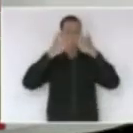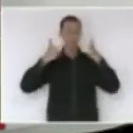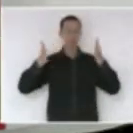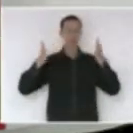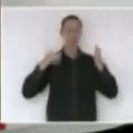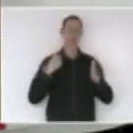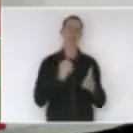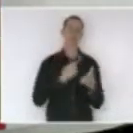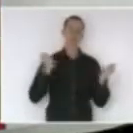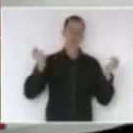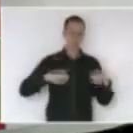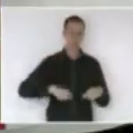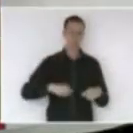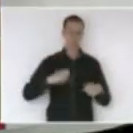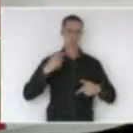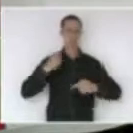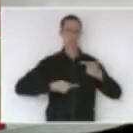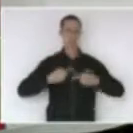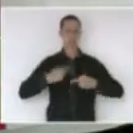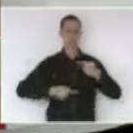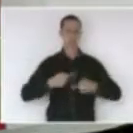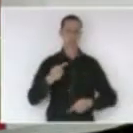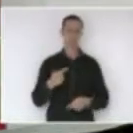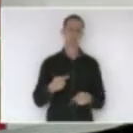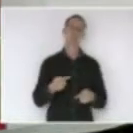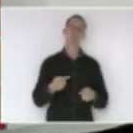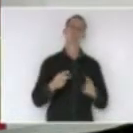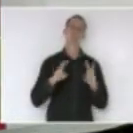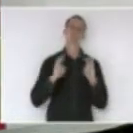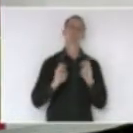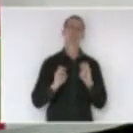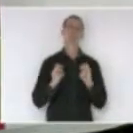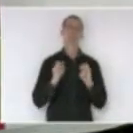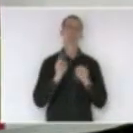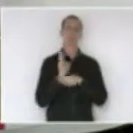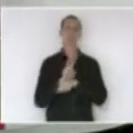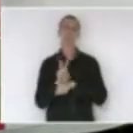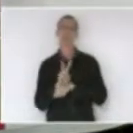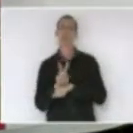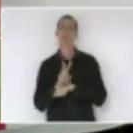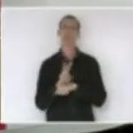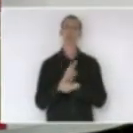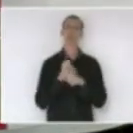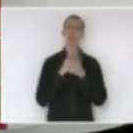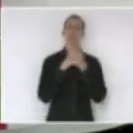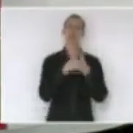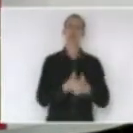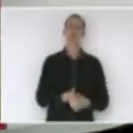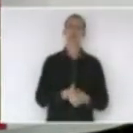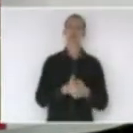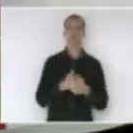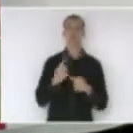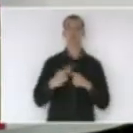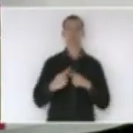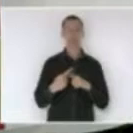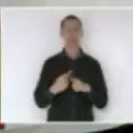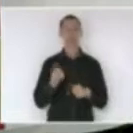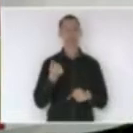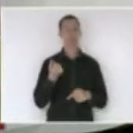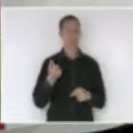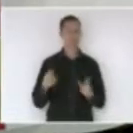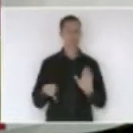discutir aqui toda a questão da fiscalização e do acompanhamento, porque é dinheiro público que deixa de ser